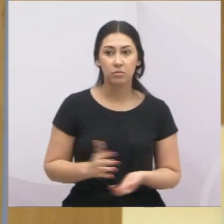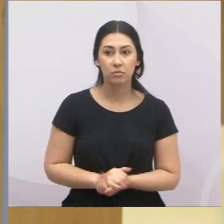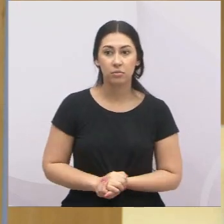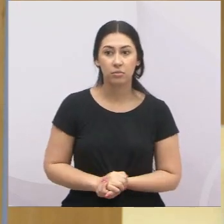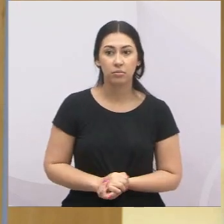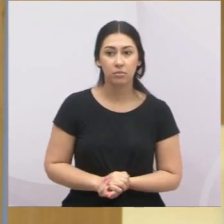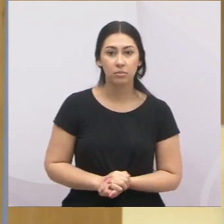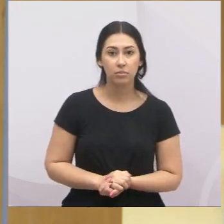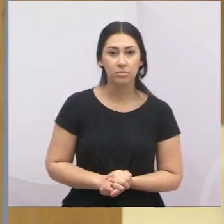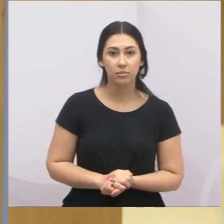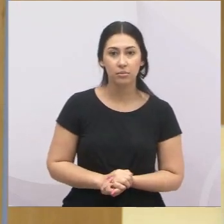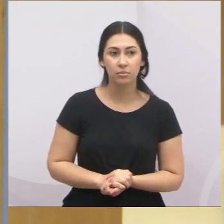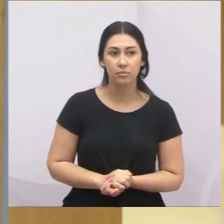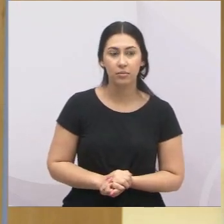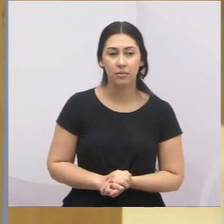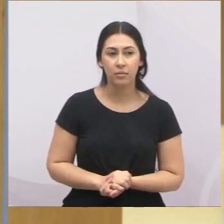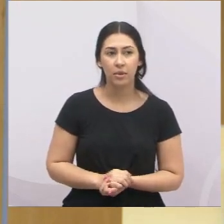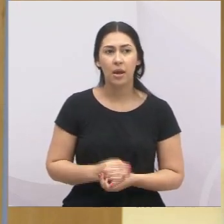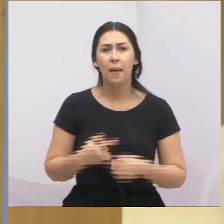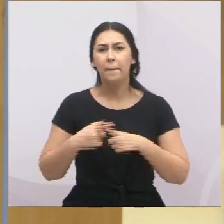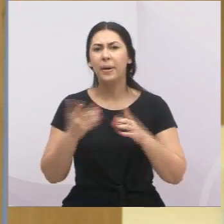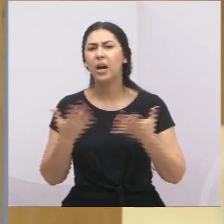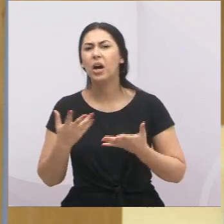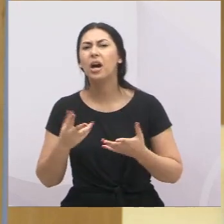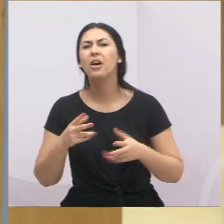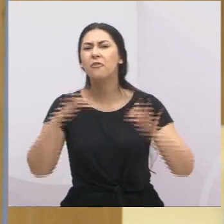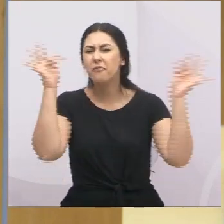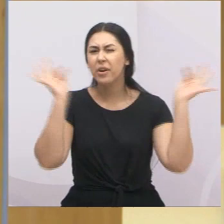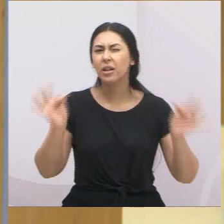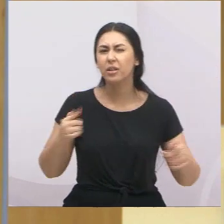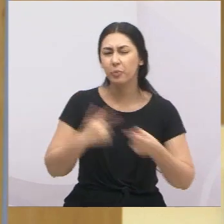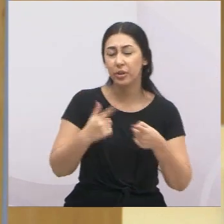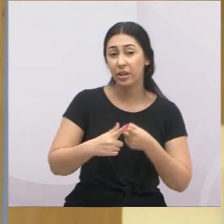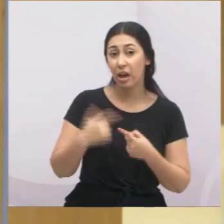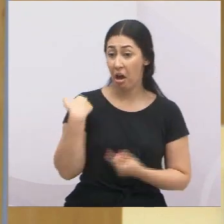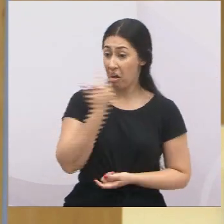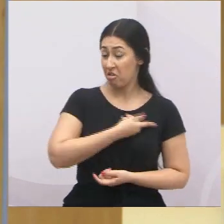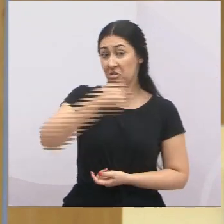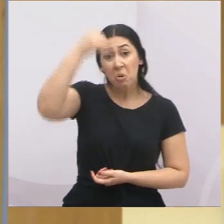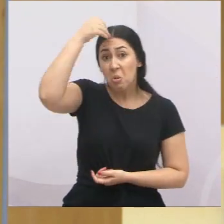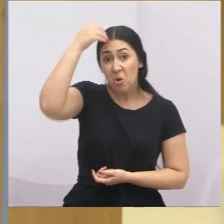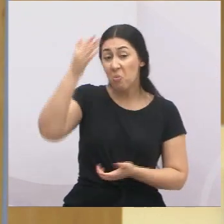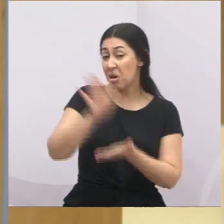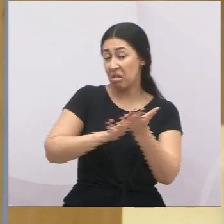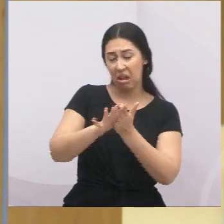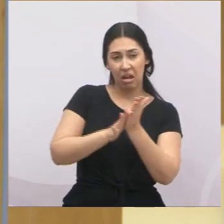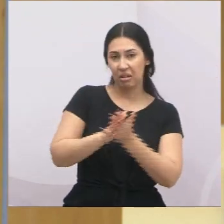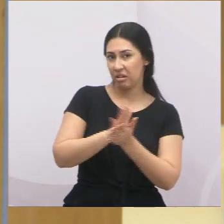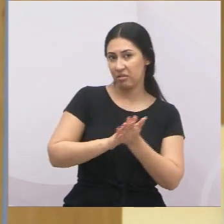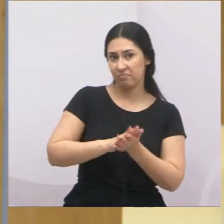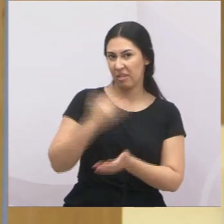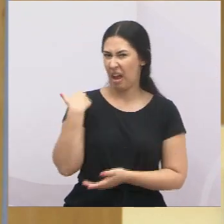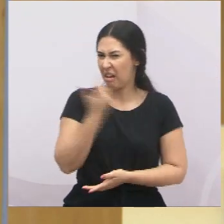feliz deles estarem fazendo esse movimento anti-PT porque isso isenta a gente, porque a gente não tem negociata com essa empresa não.